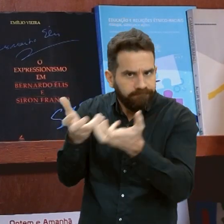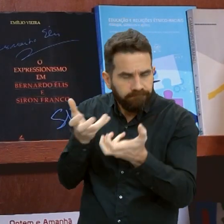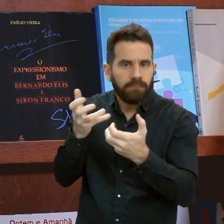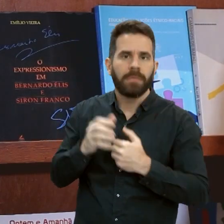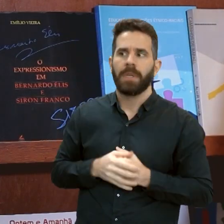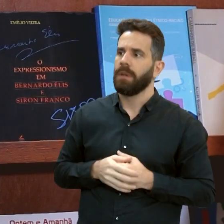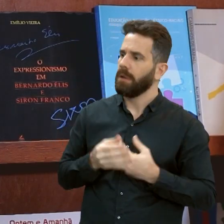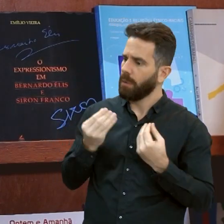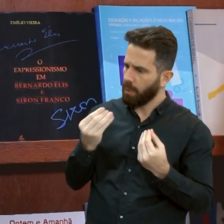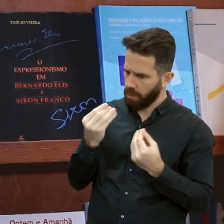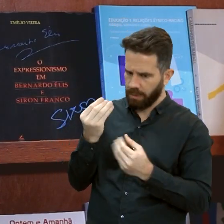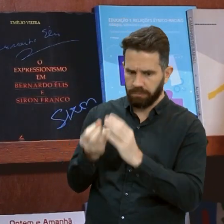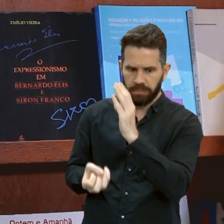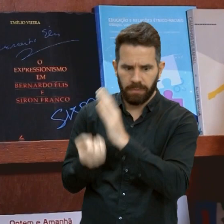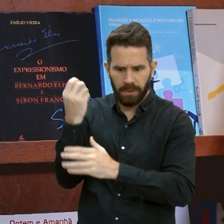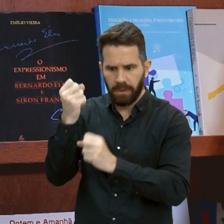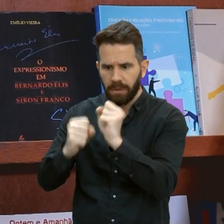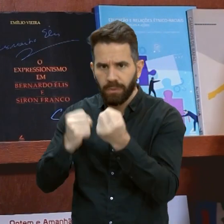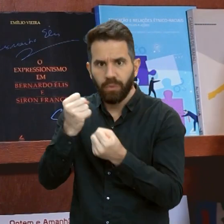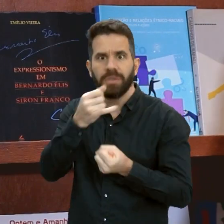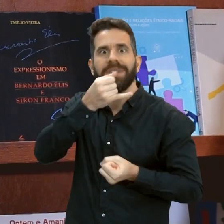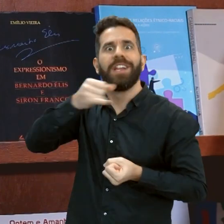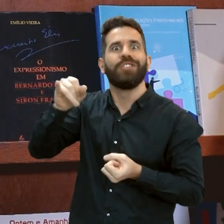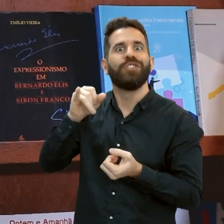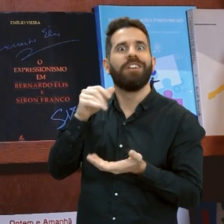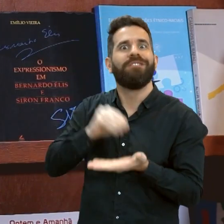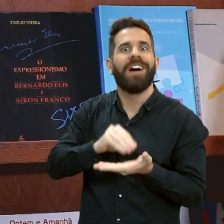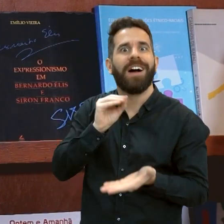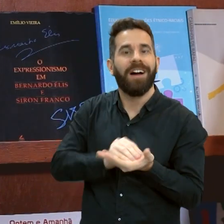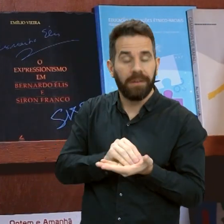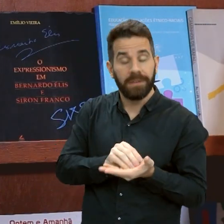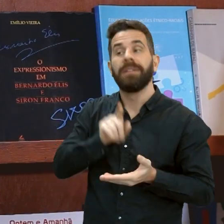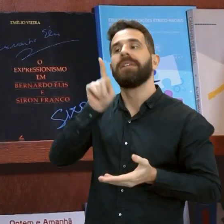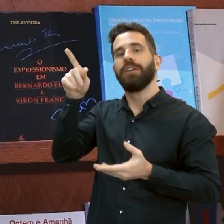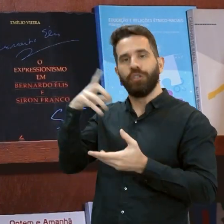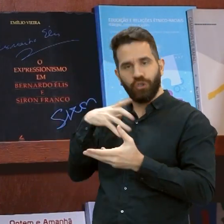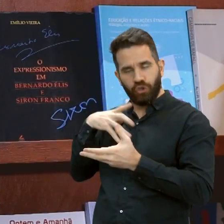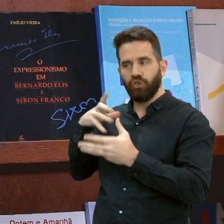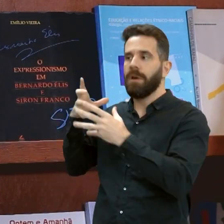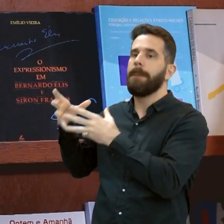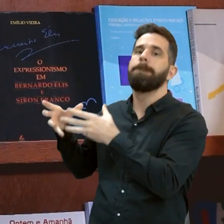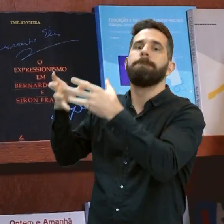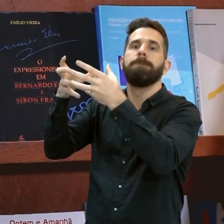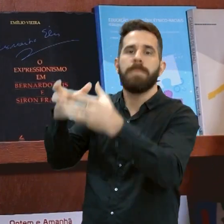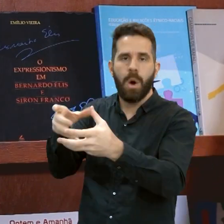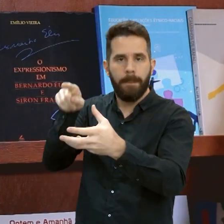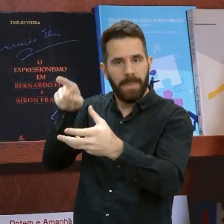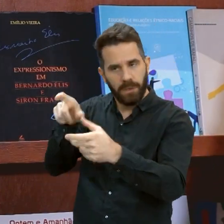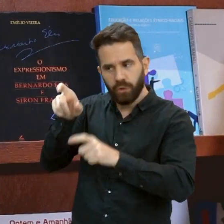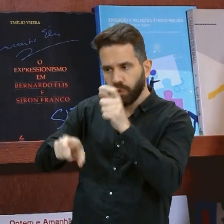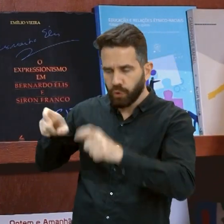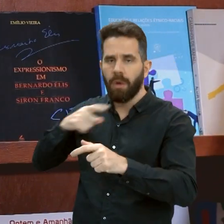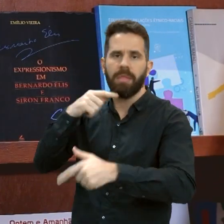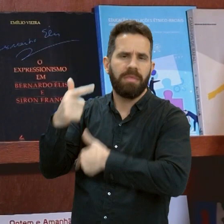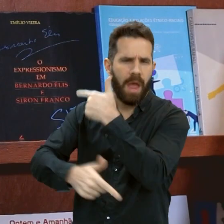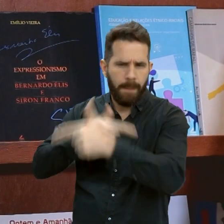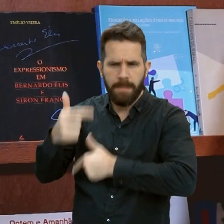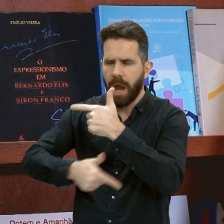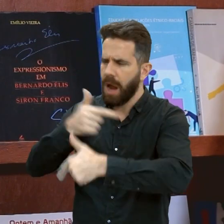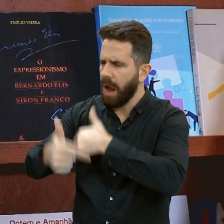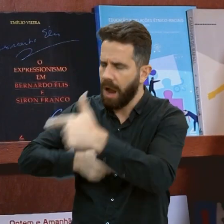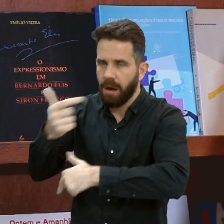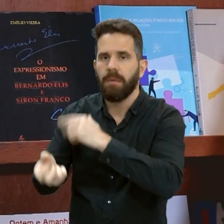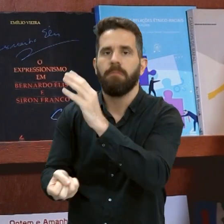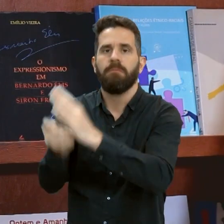gerador lá para a cidade de Goiás. E Goiânia também tinha uma época que tinha um motor, né? Que teve a usina do